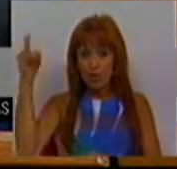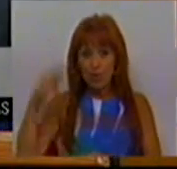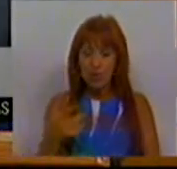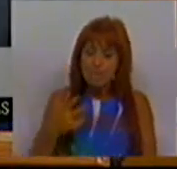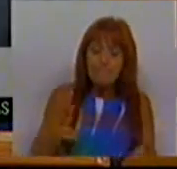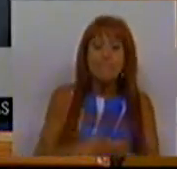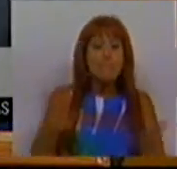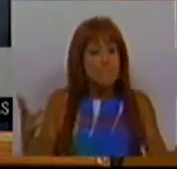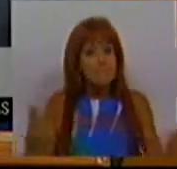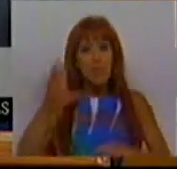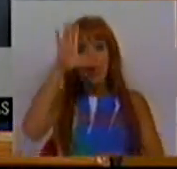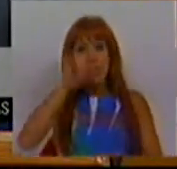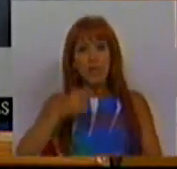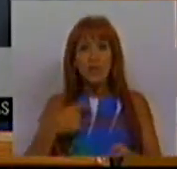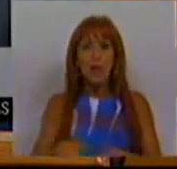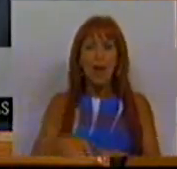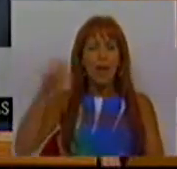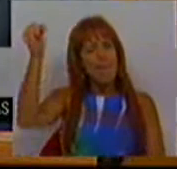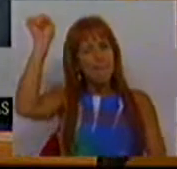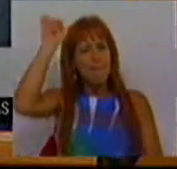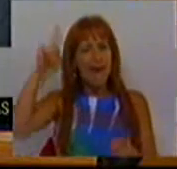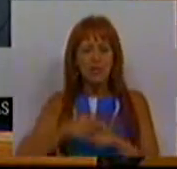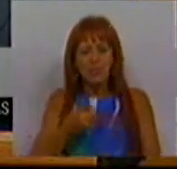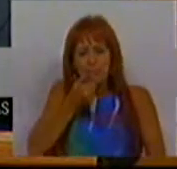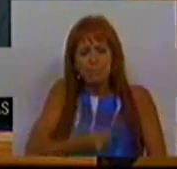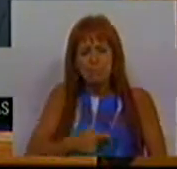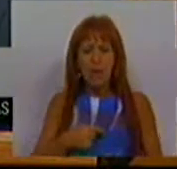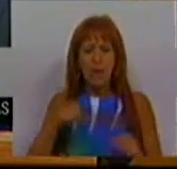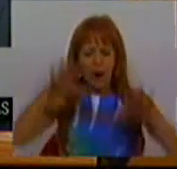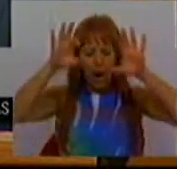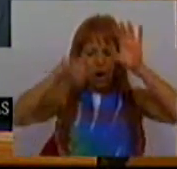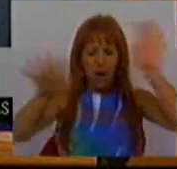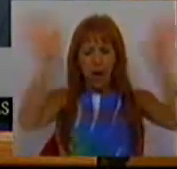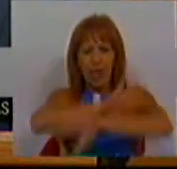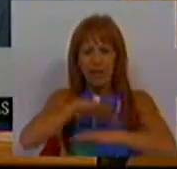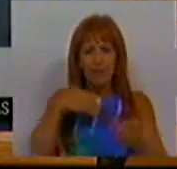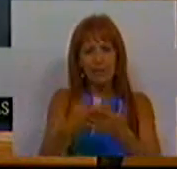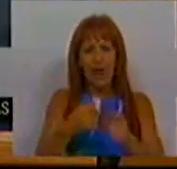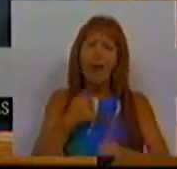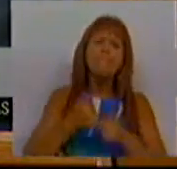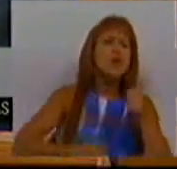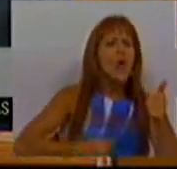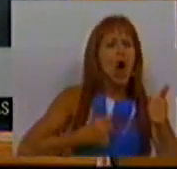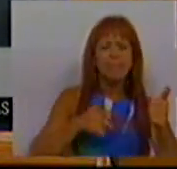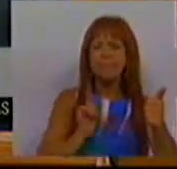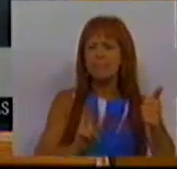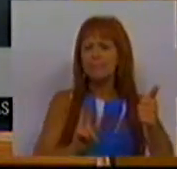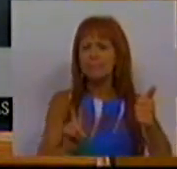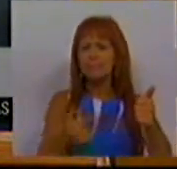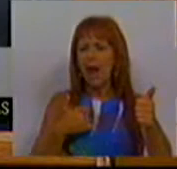A verdade, porém, é que o Governo se tornou mestre na arte de criar ilusões, dizendo que vai melhorar aquilo que na realidade